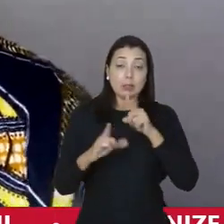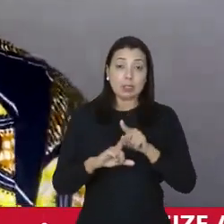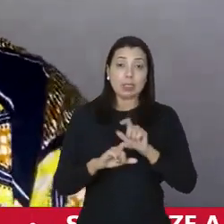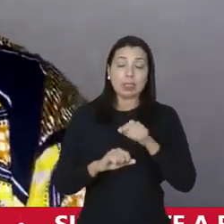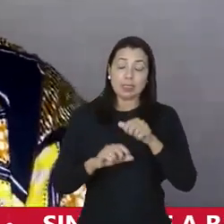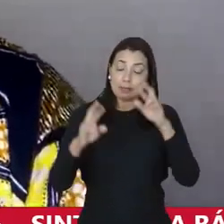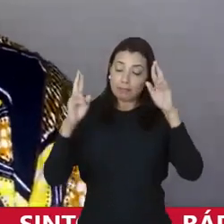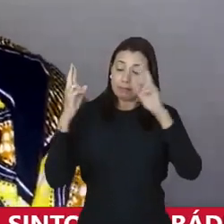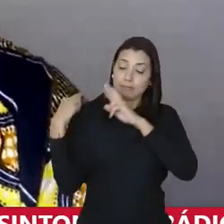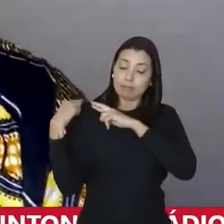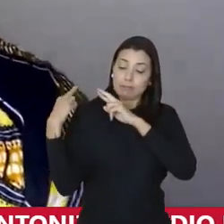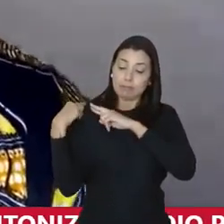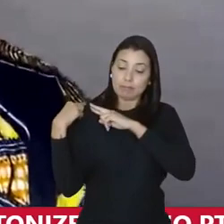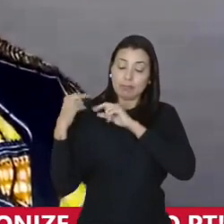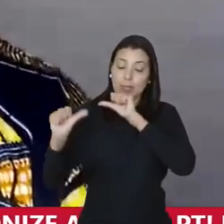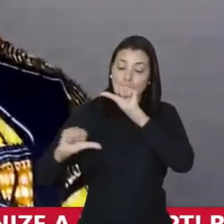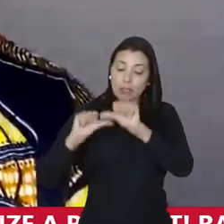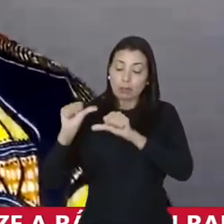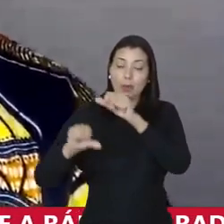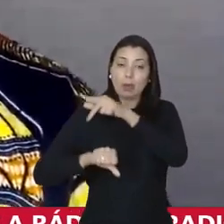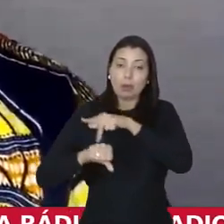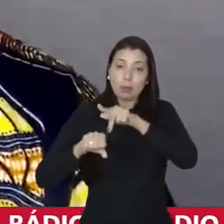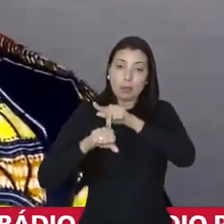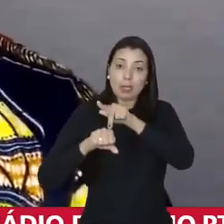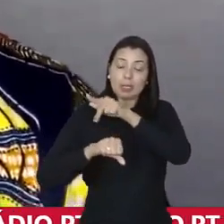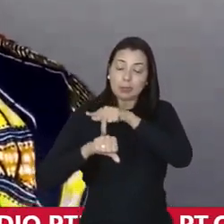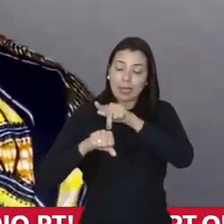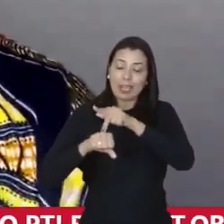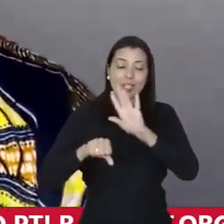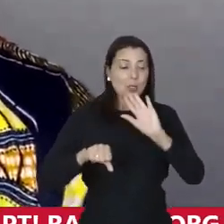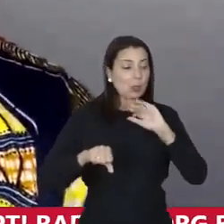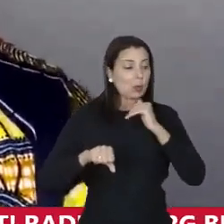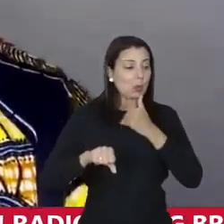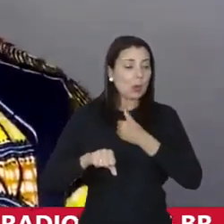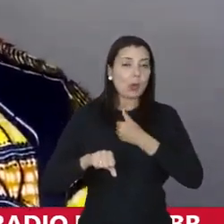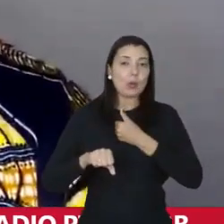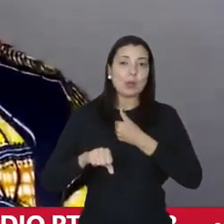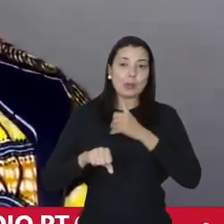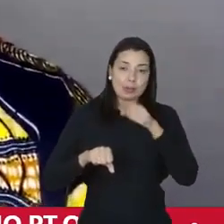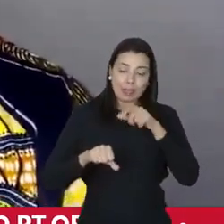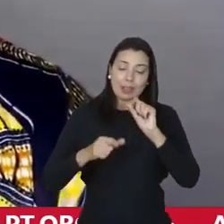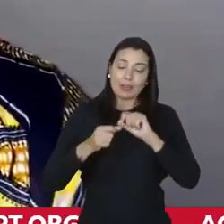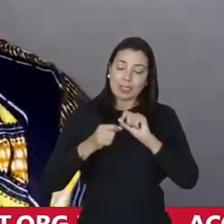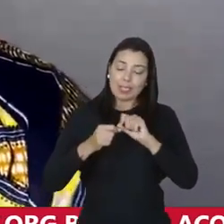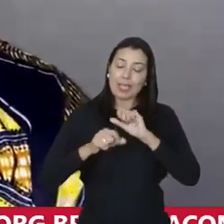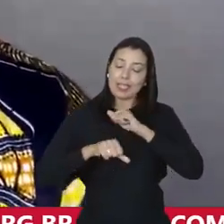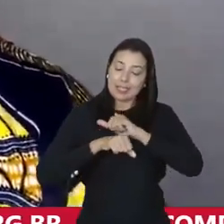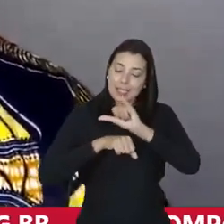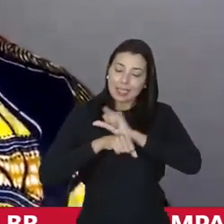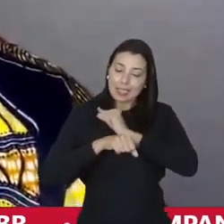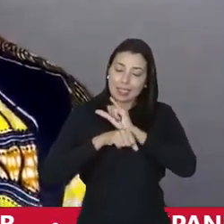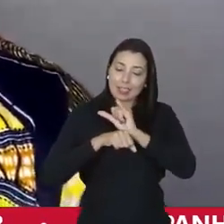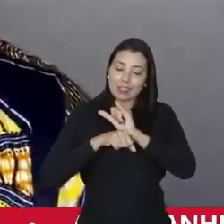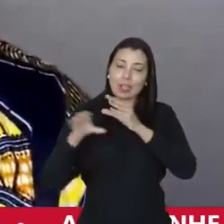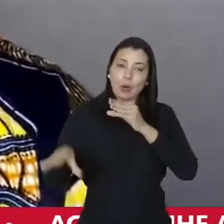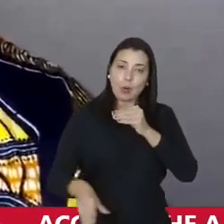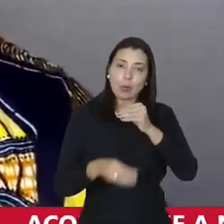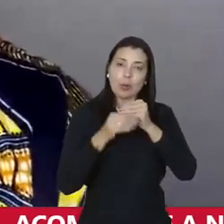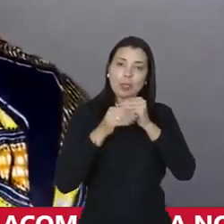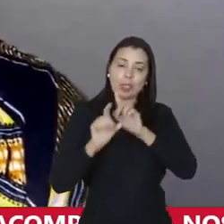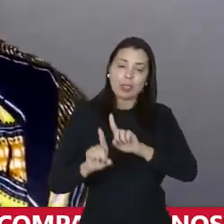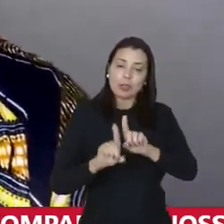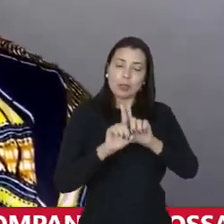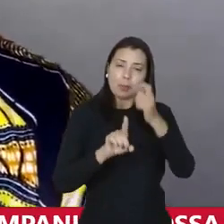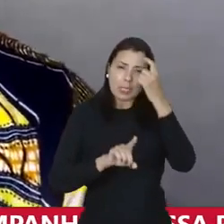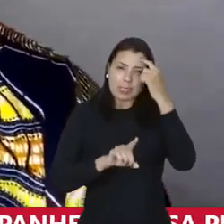com muita responsabilidade transformar esse país que é o país que é nosso e a gente vai fazer isso de maneira estratégica integrada pensando na